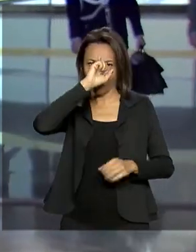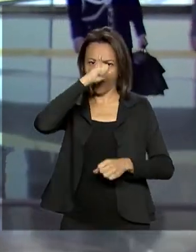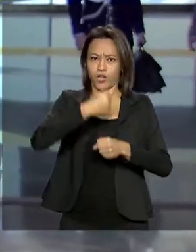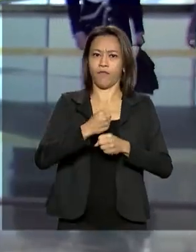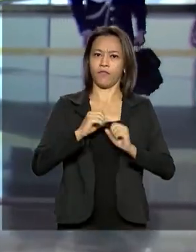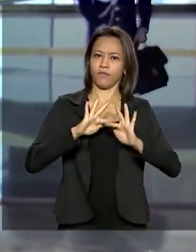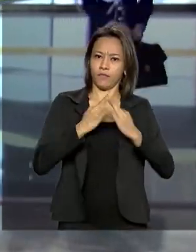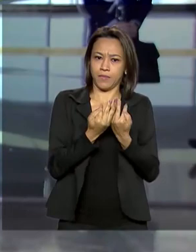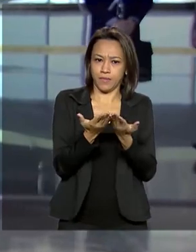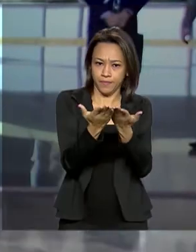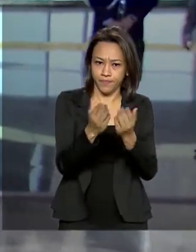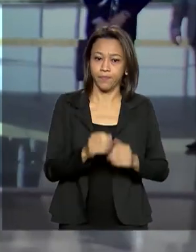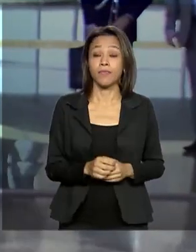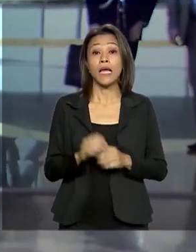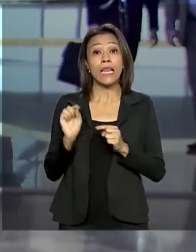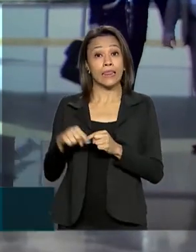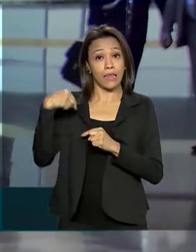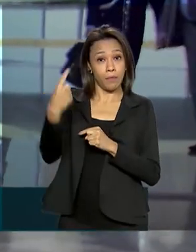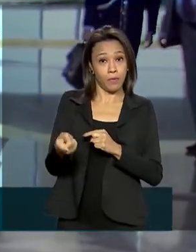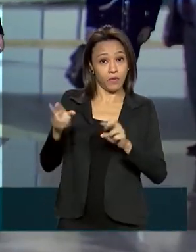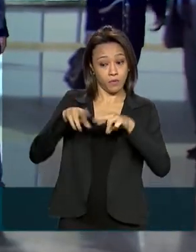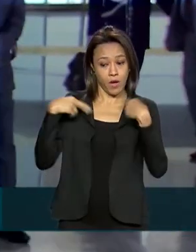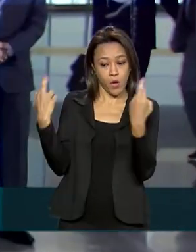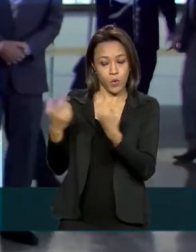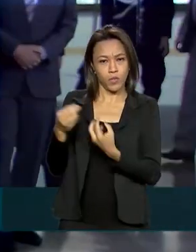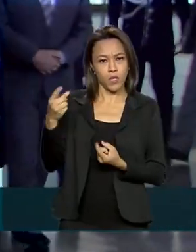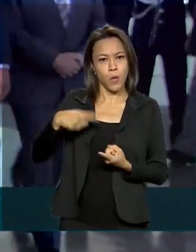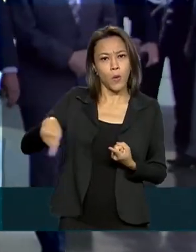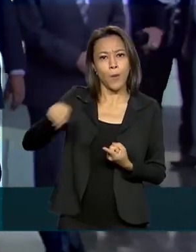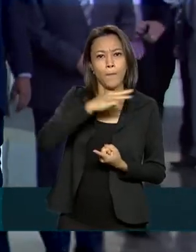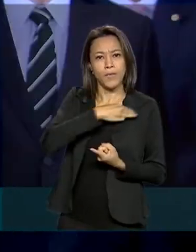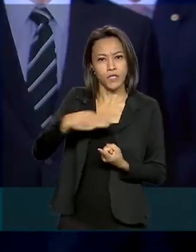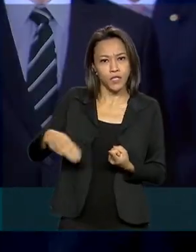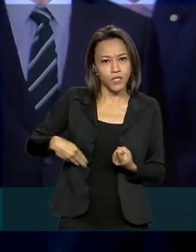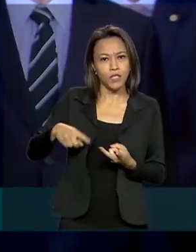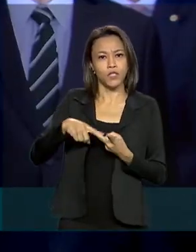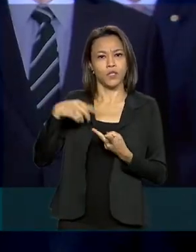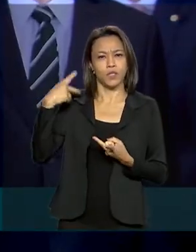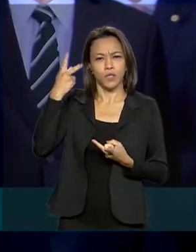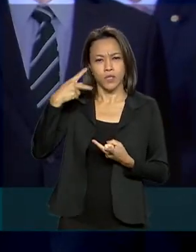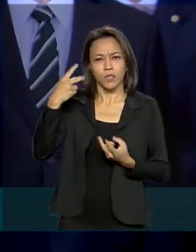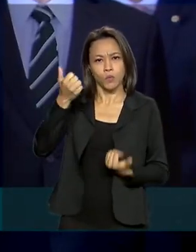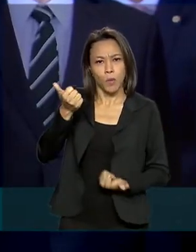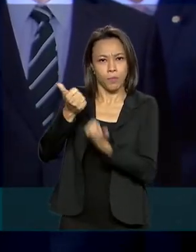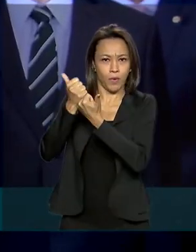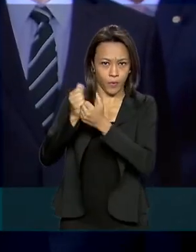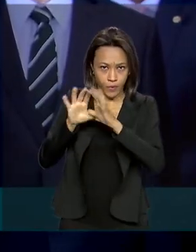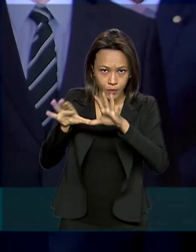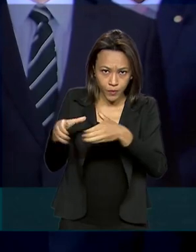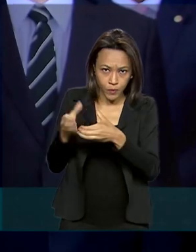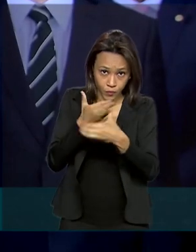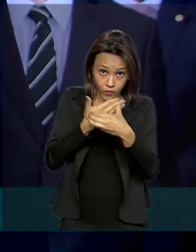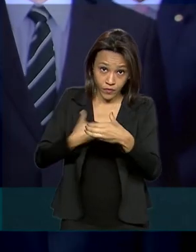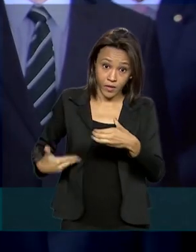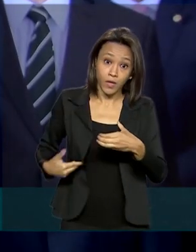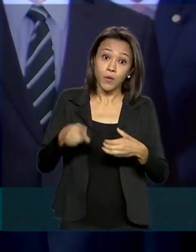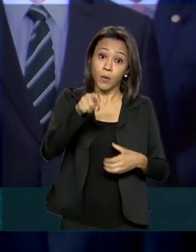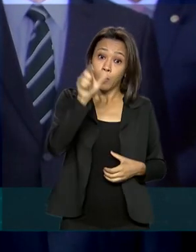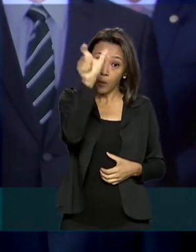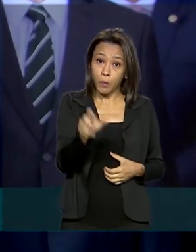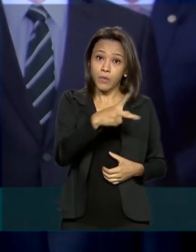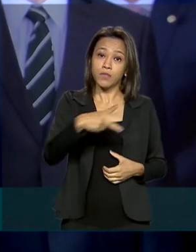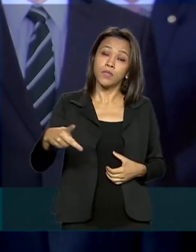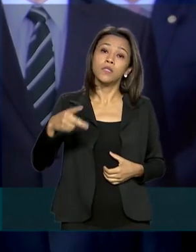Depois de uma reunião com ministros e parlamentares da base governista, o presidente Jair Bolsonaro anunciou a